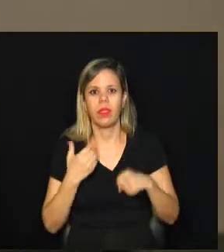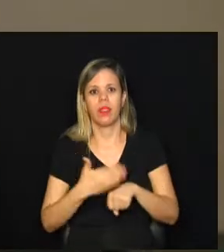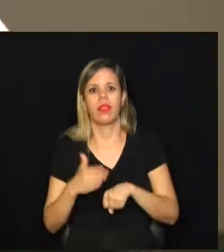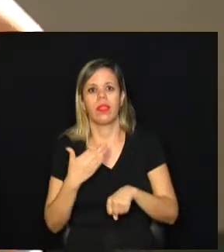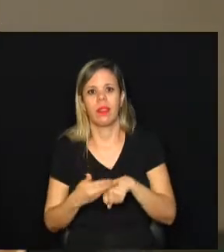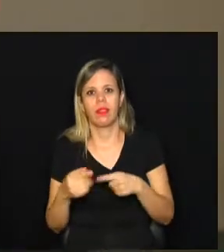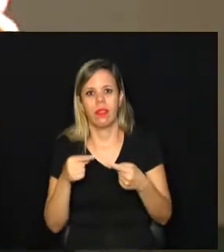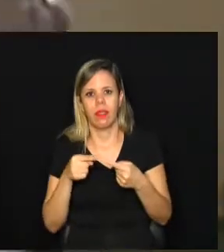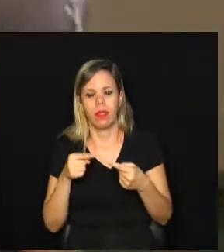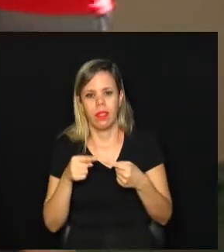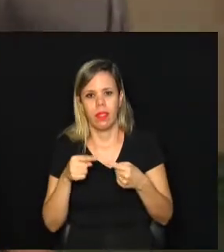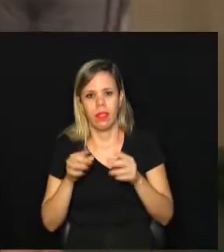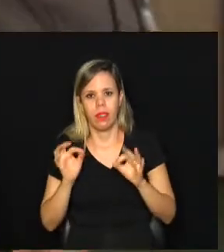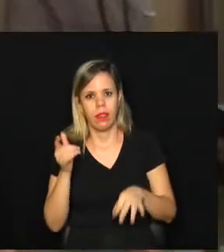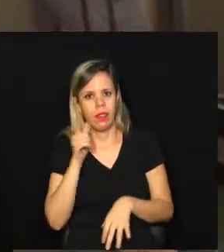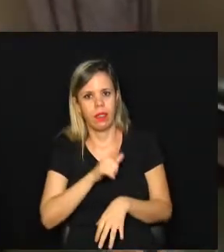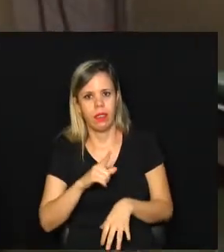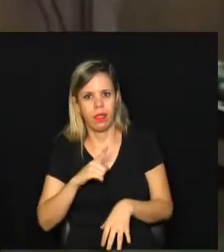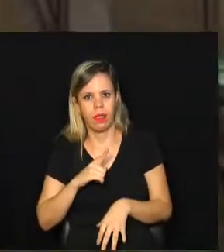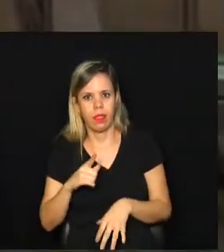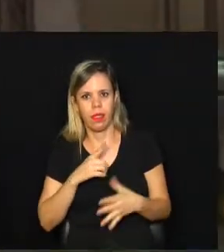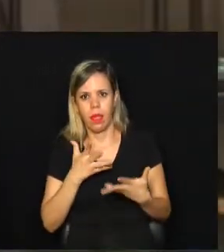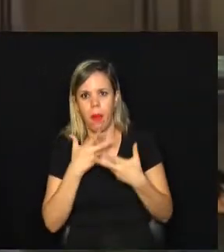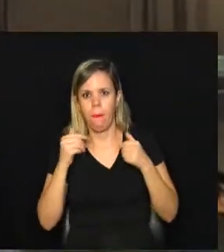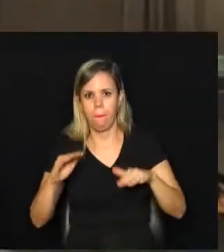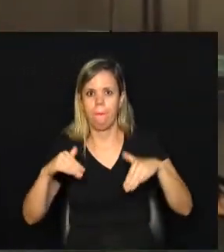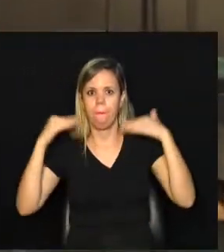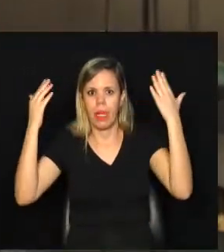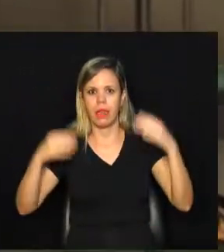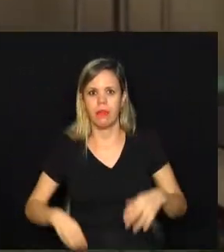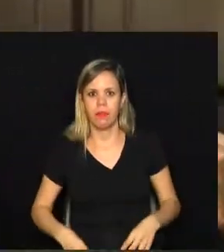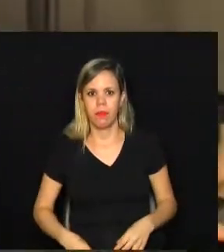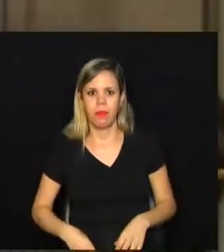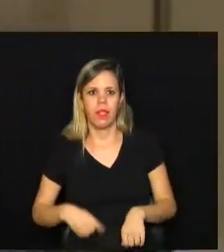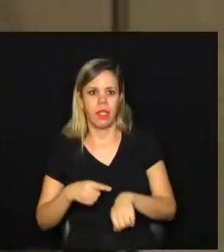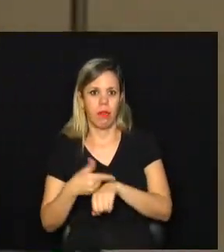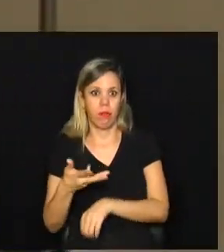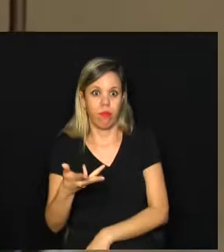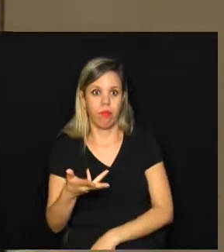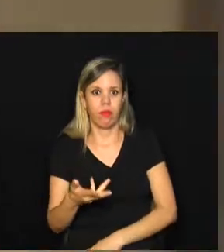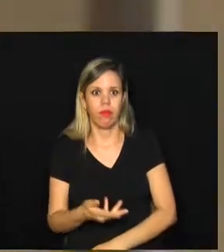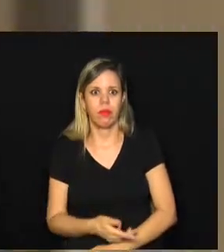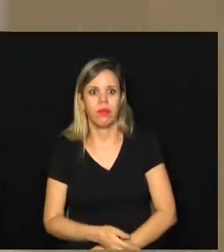combinados, para garantir um melhor desempenho na hora de acelerar.